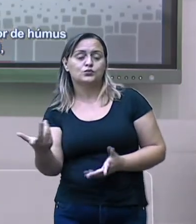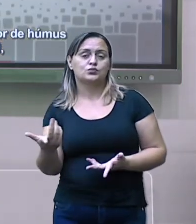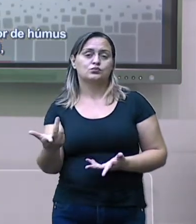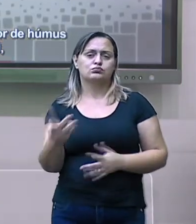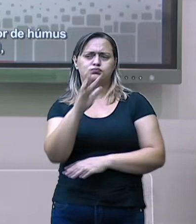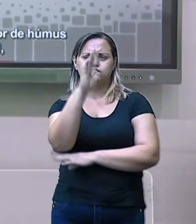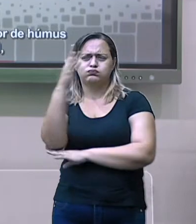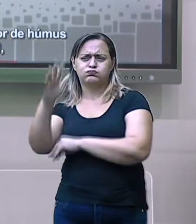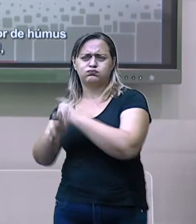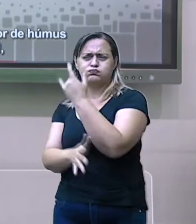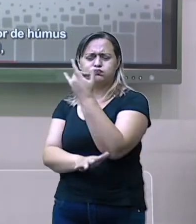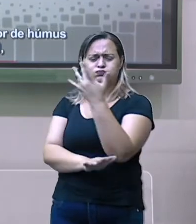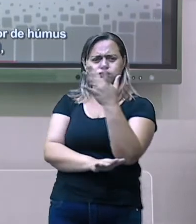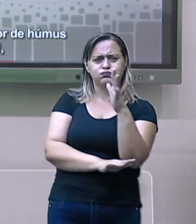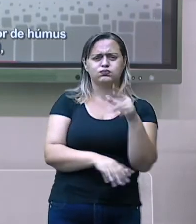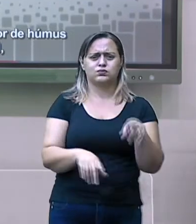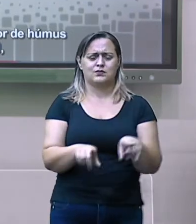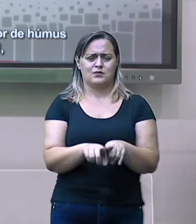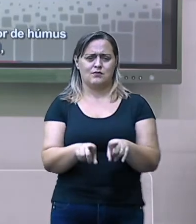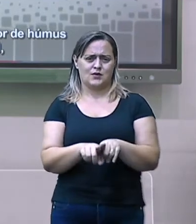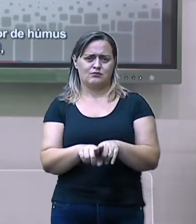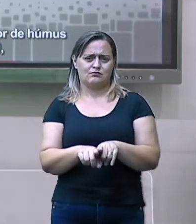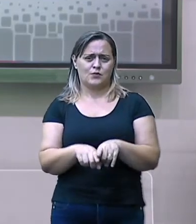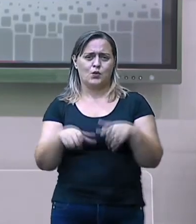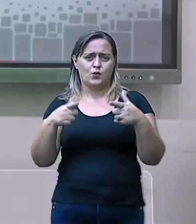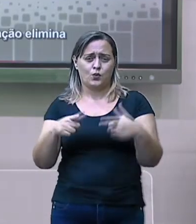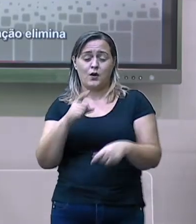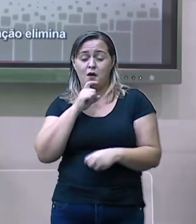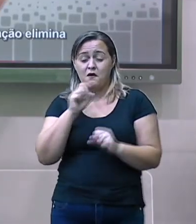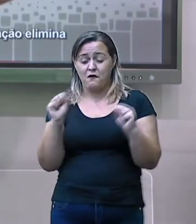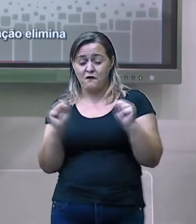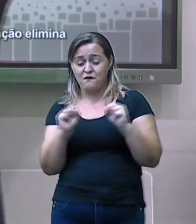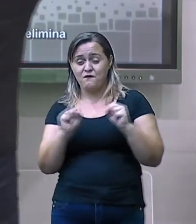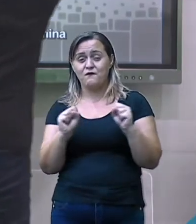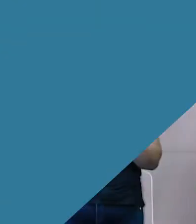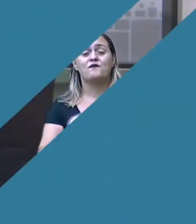um lugar extremamente frio. Ok?